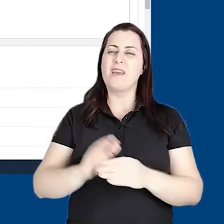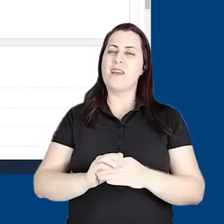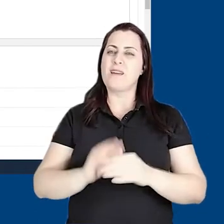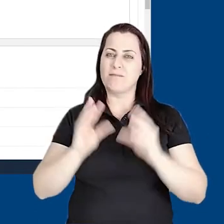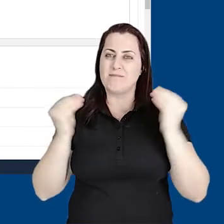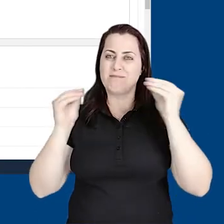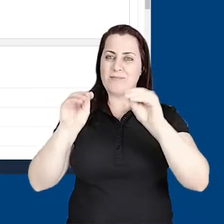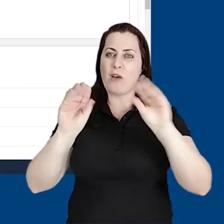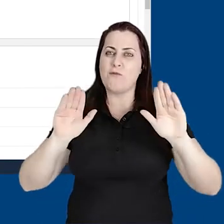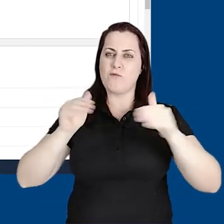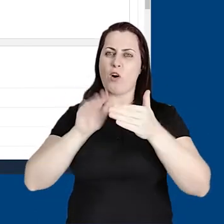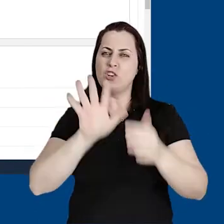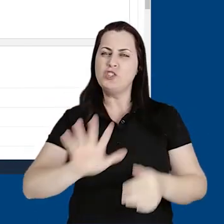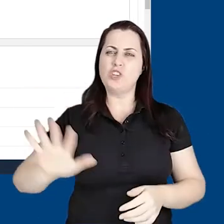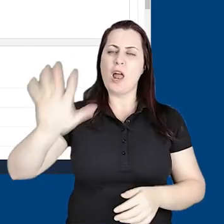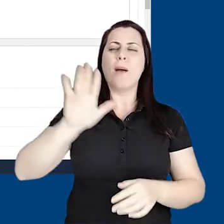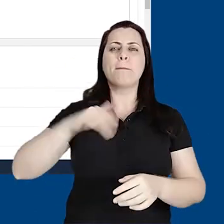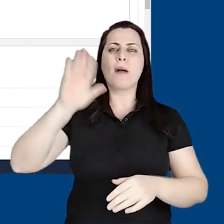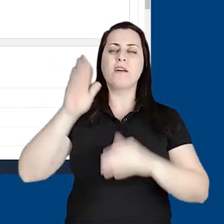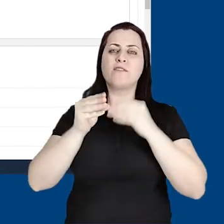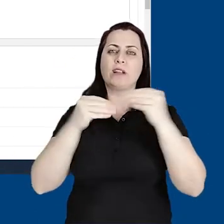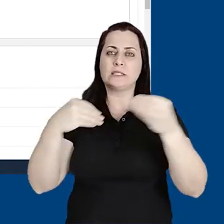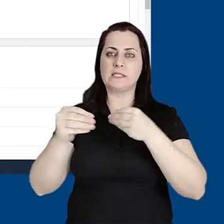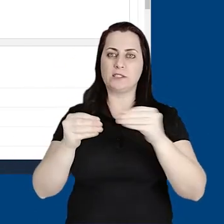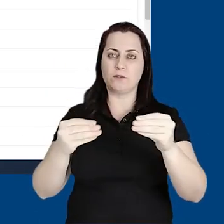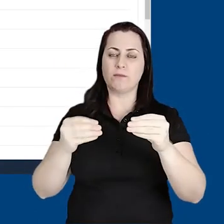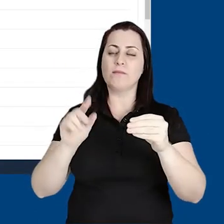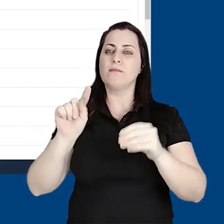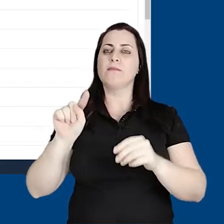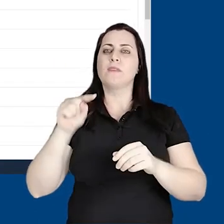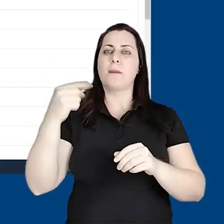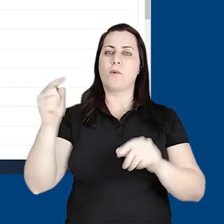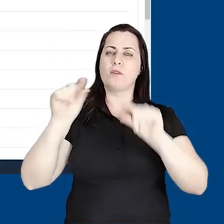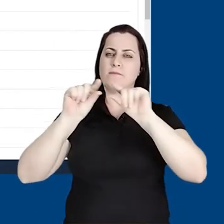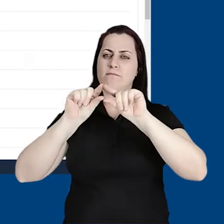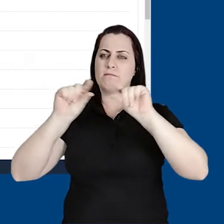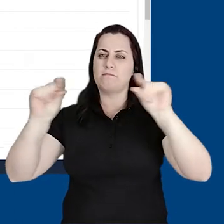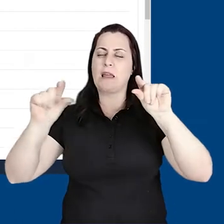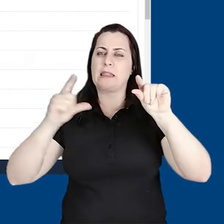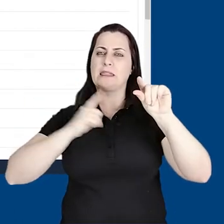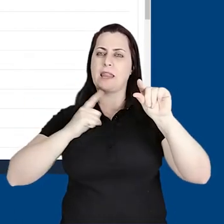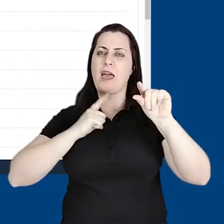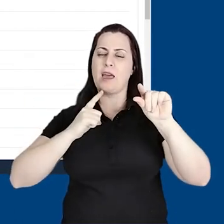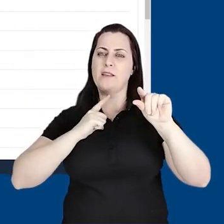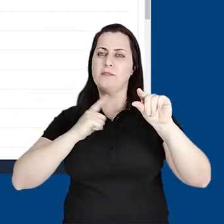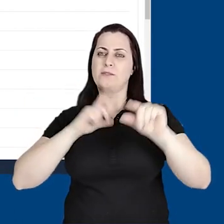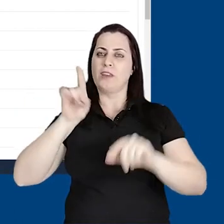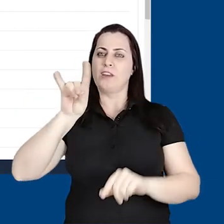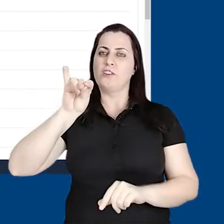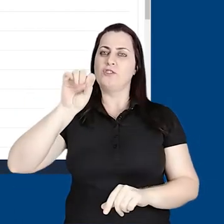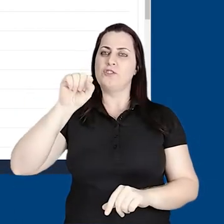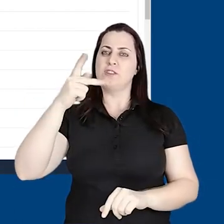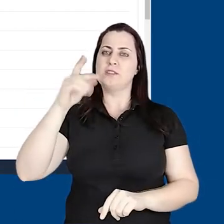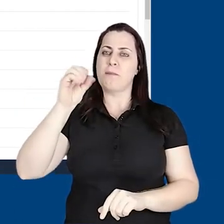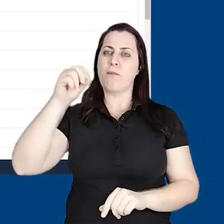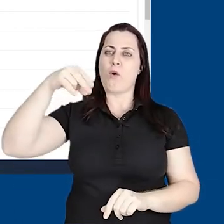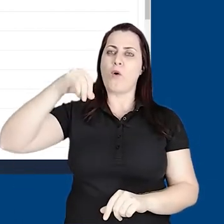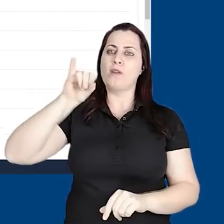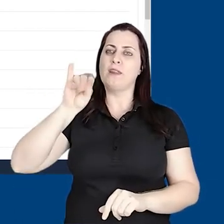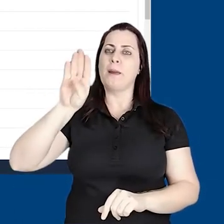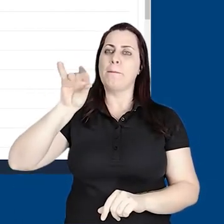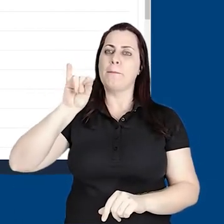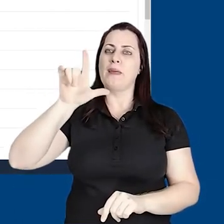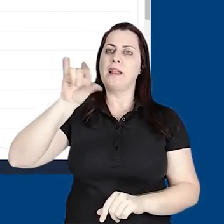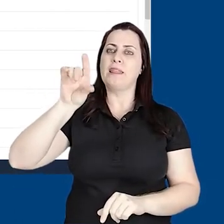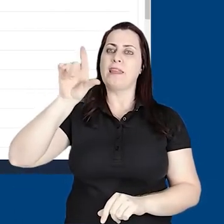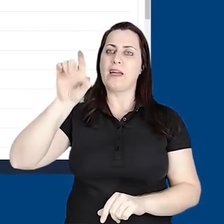por ser o mais flexível. A seguir, temos a seção de disponibilidade. Essa seção